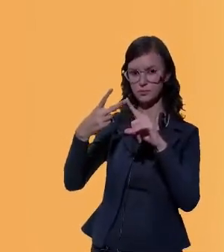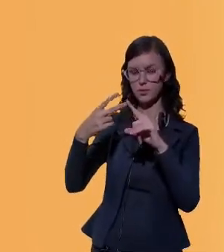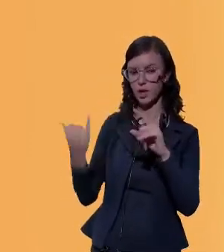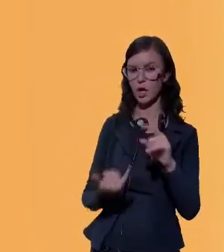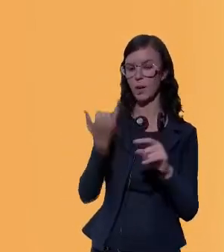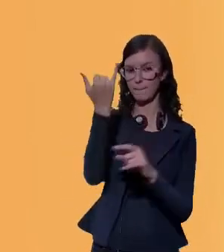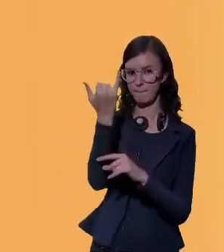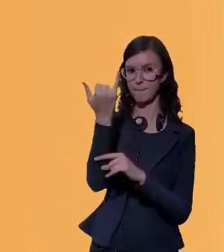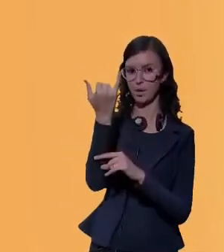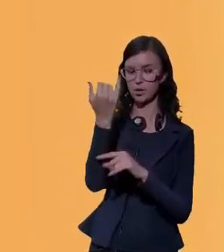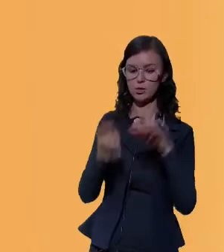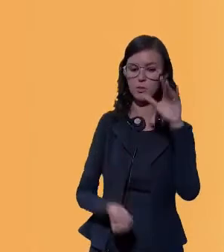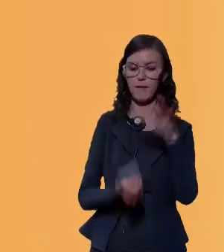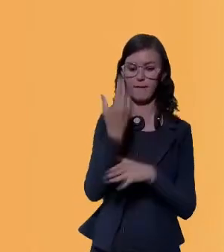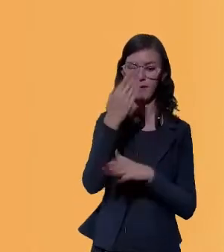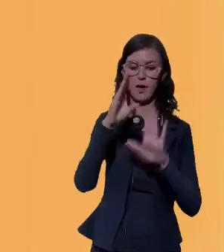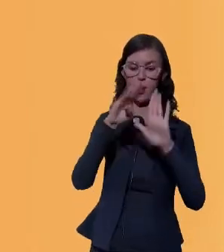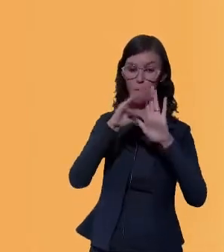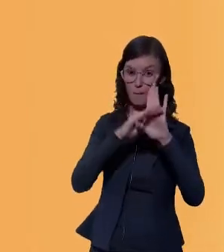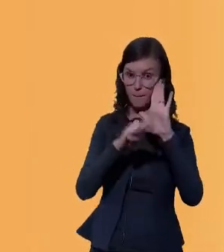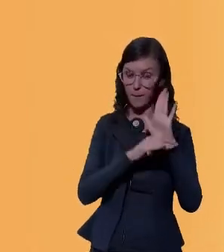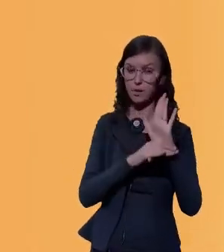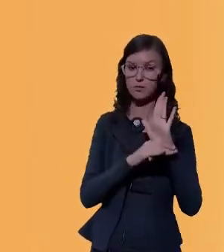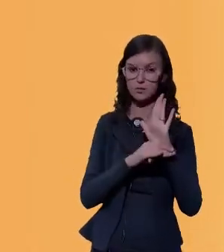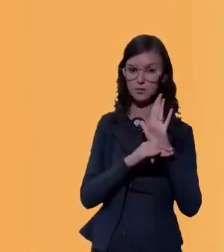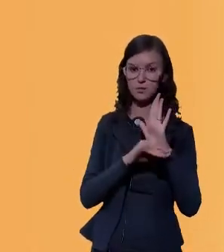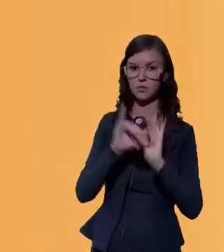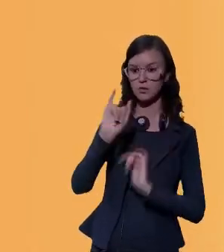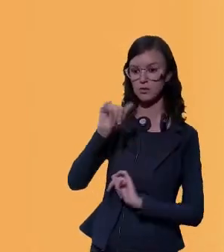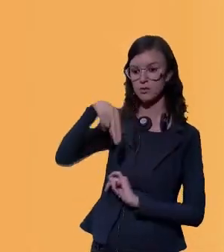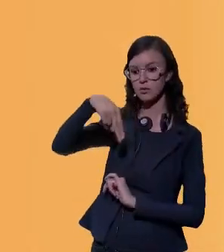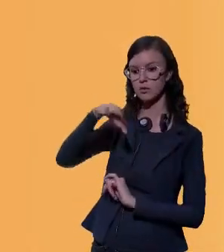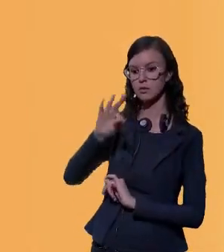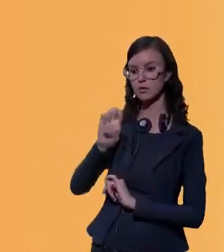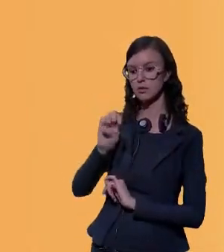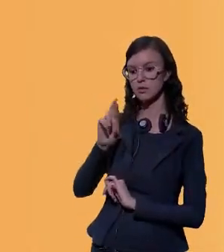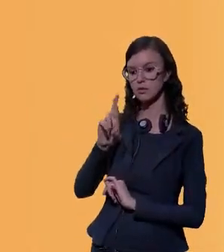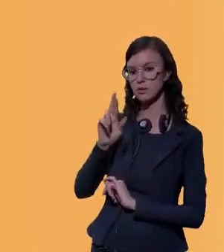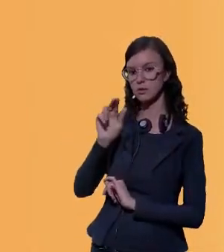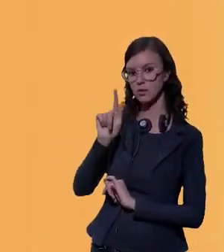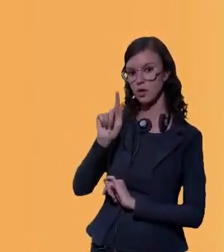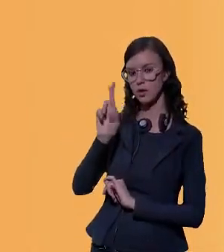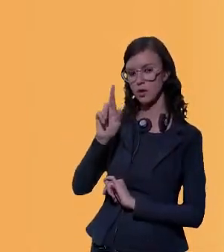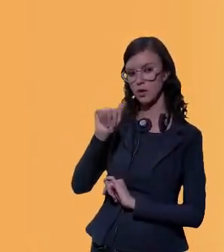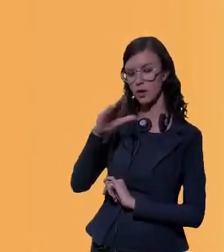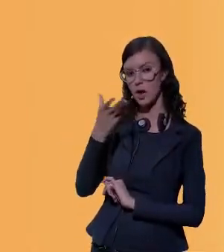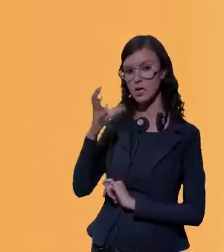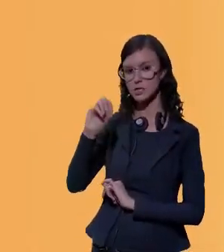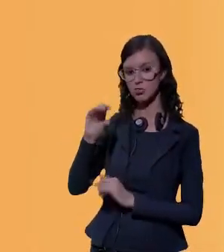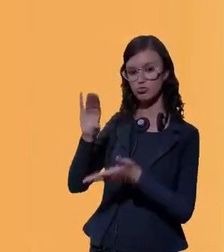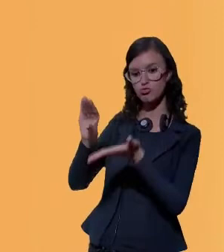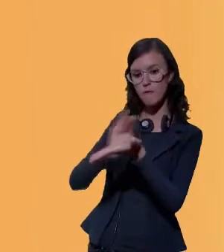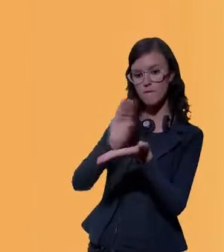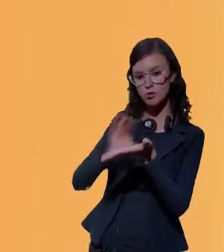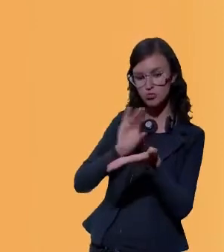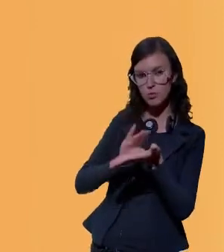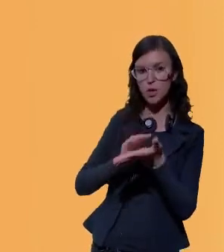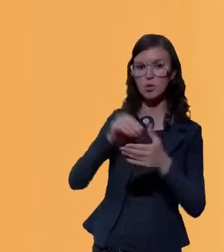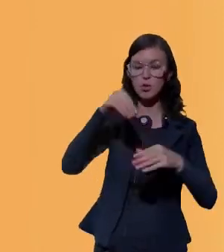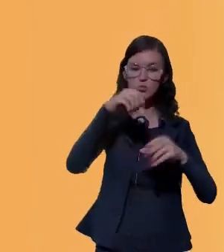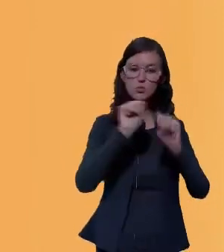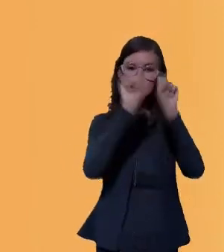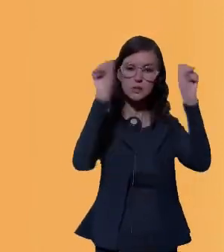no desenvolvimento do plano é a integração dos investimentos do sistema com o planejamento,